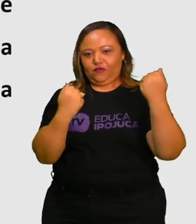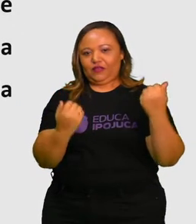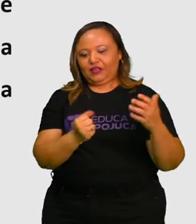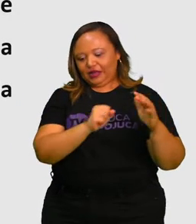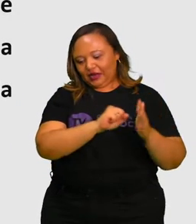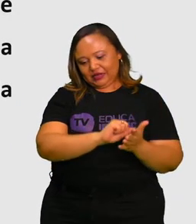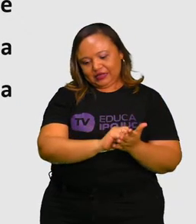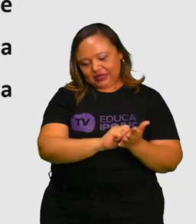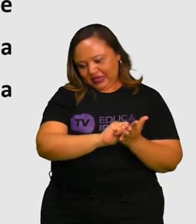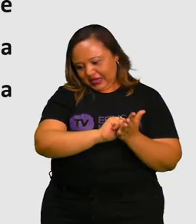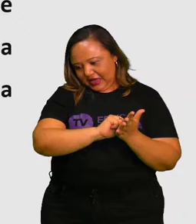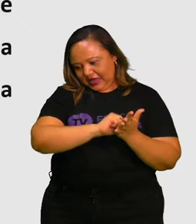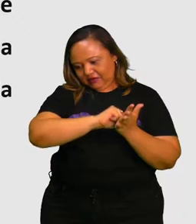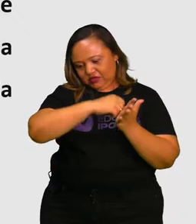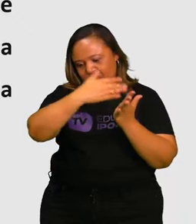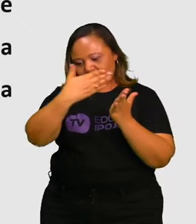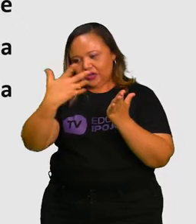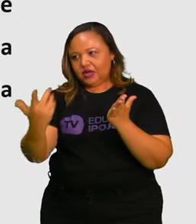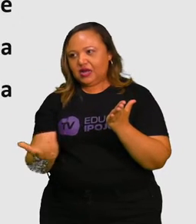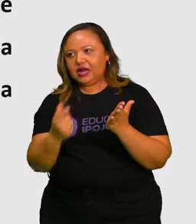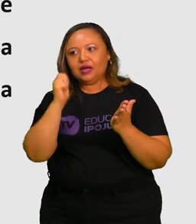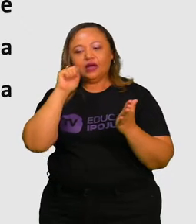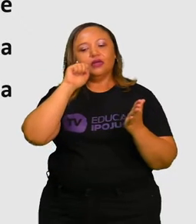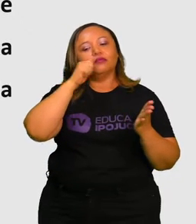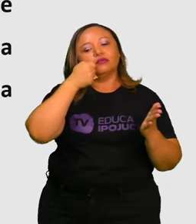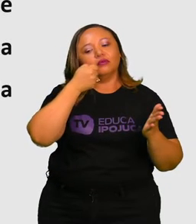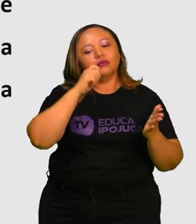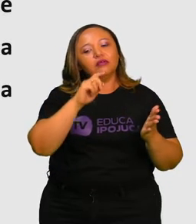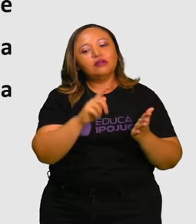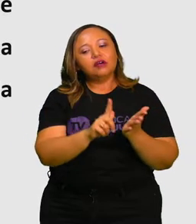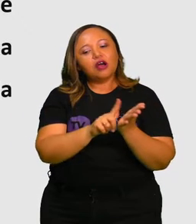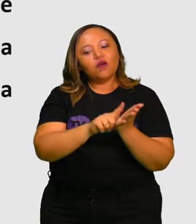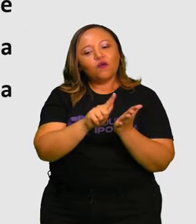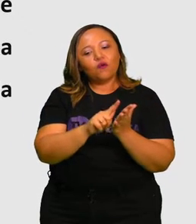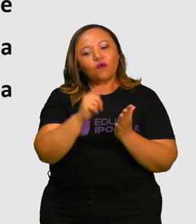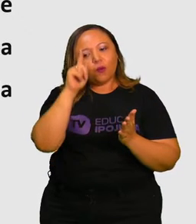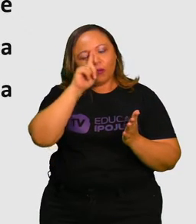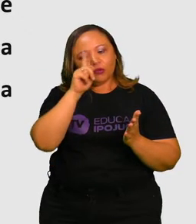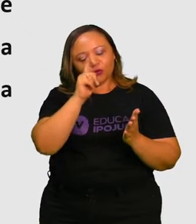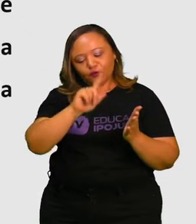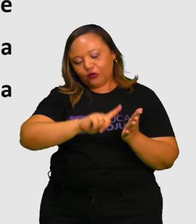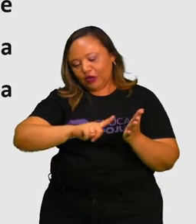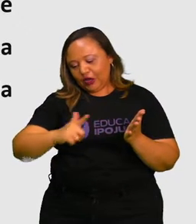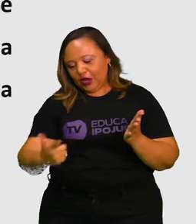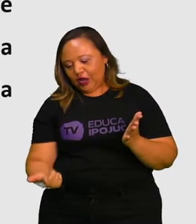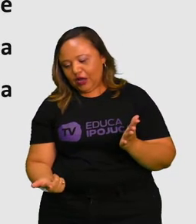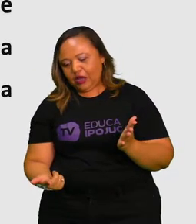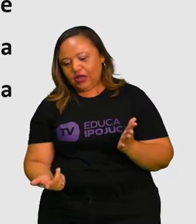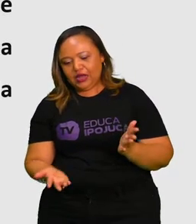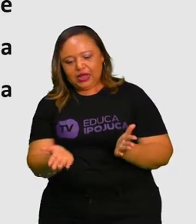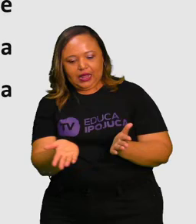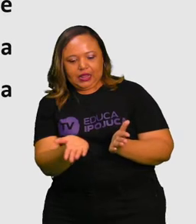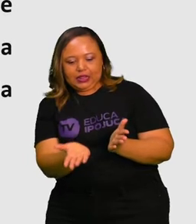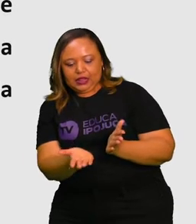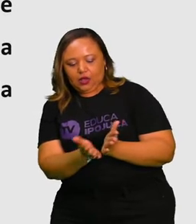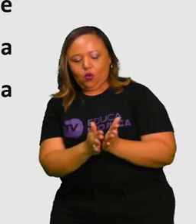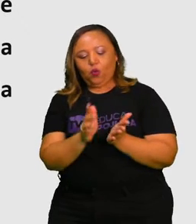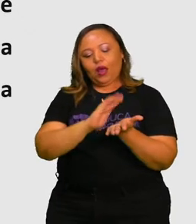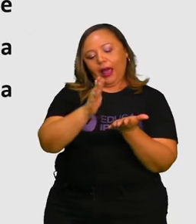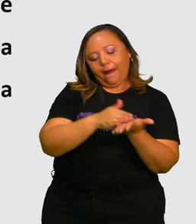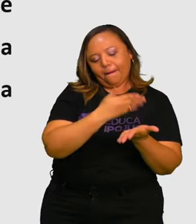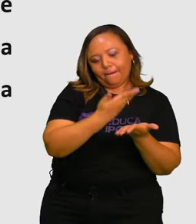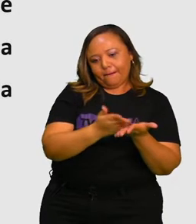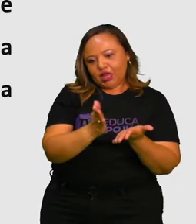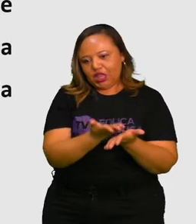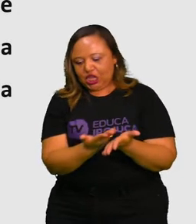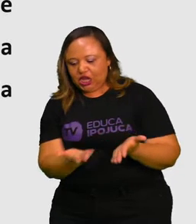passar dias criando e resolvendo complicações, equações, ele chegou à conclusão de que a manteiga sempre vai ao encontro